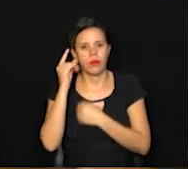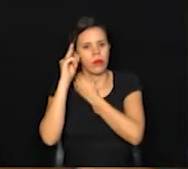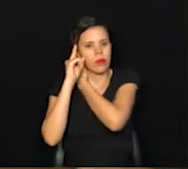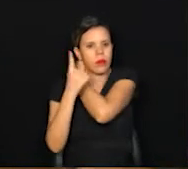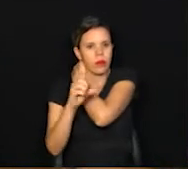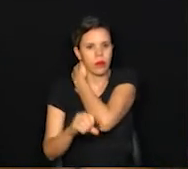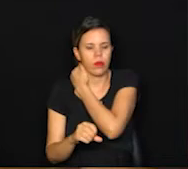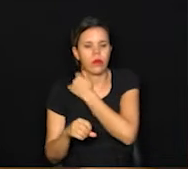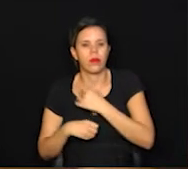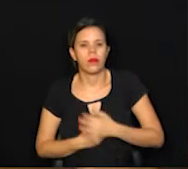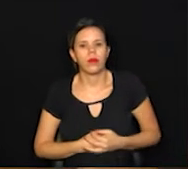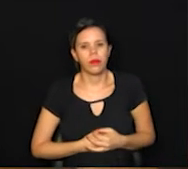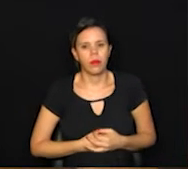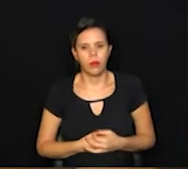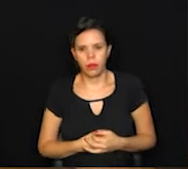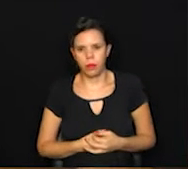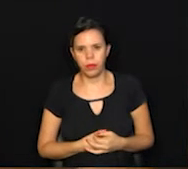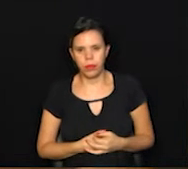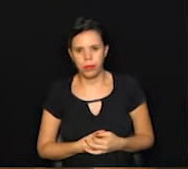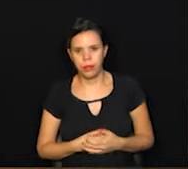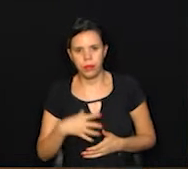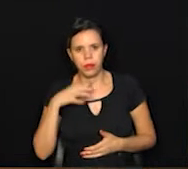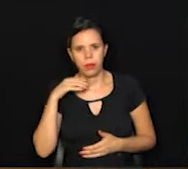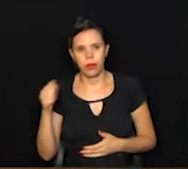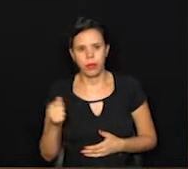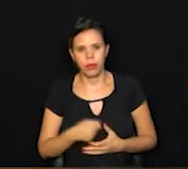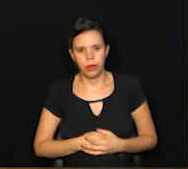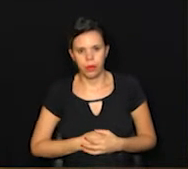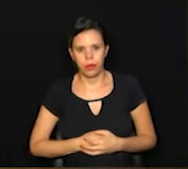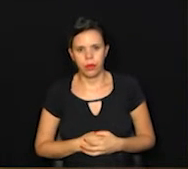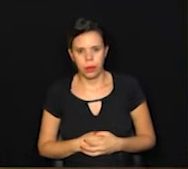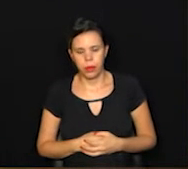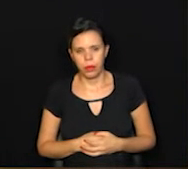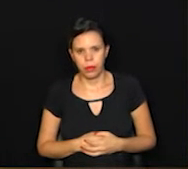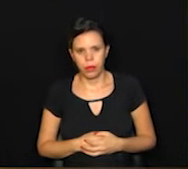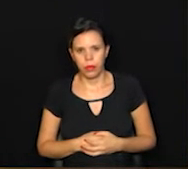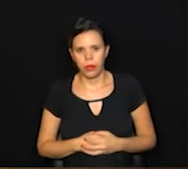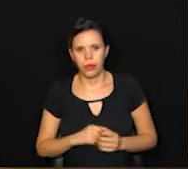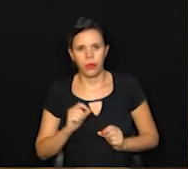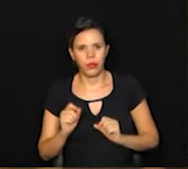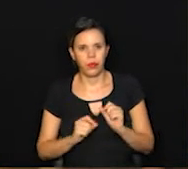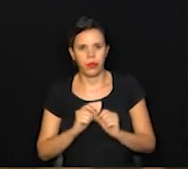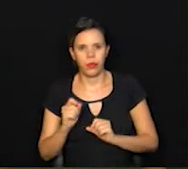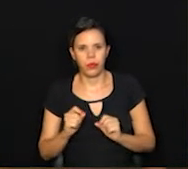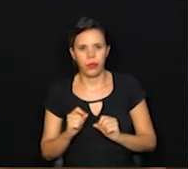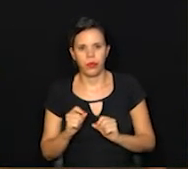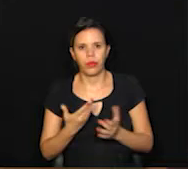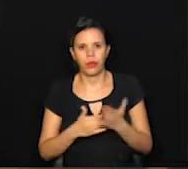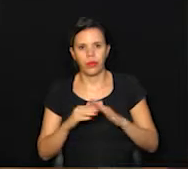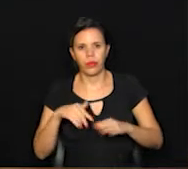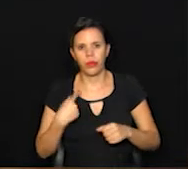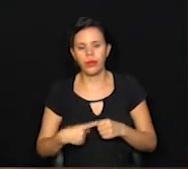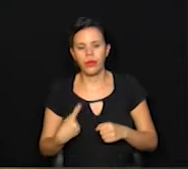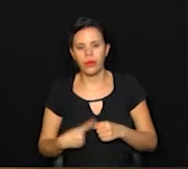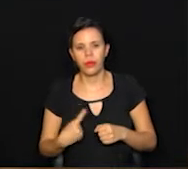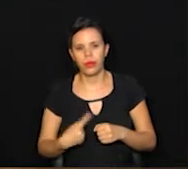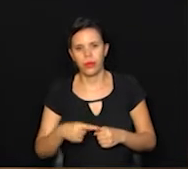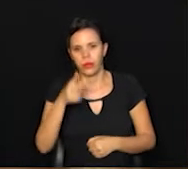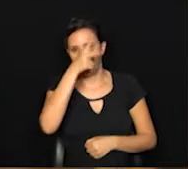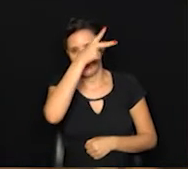19 de abril. No que diz respeito à rede municipal,